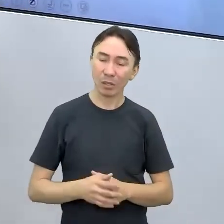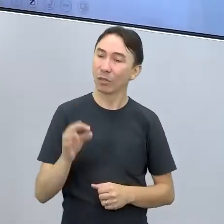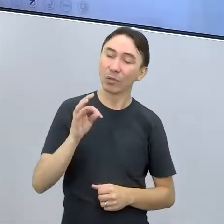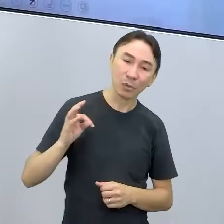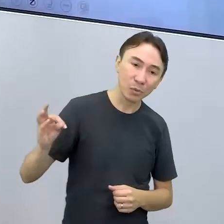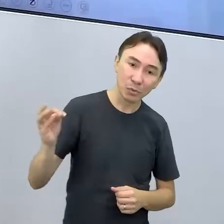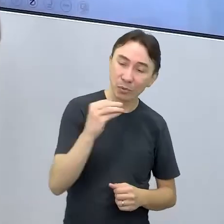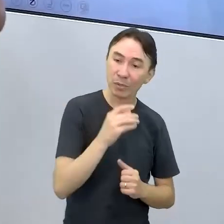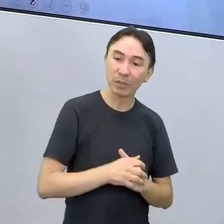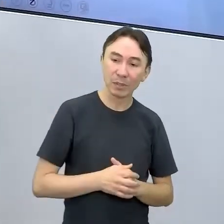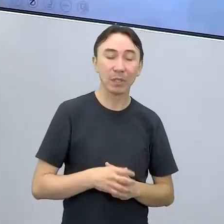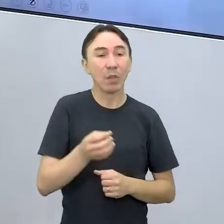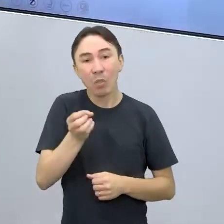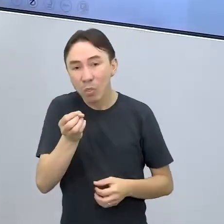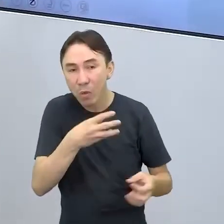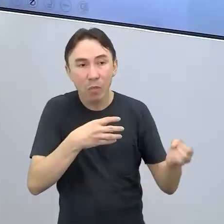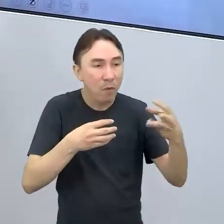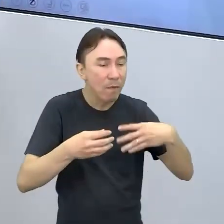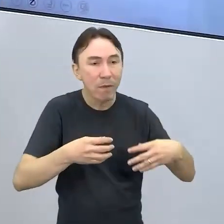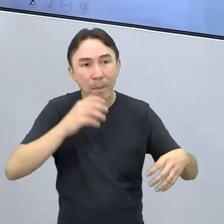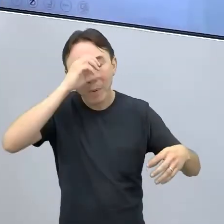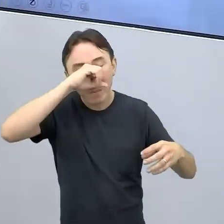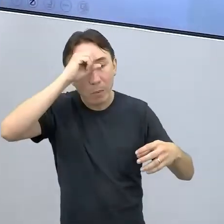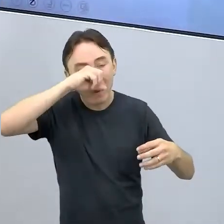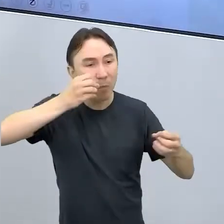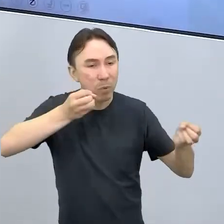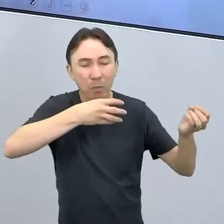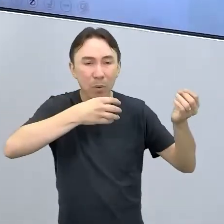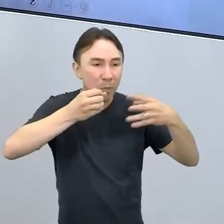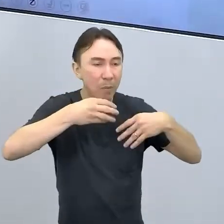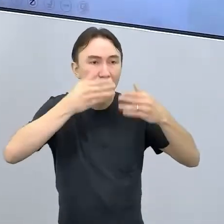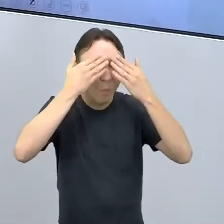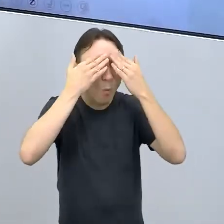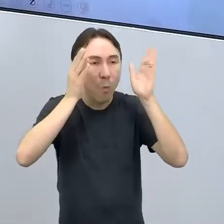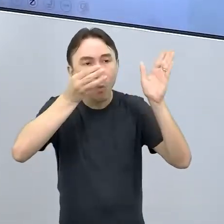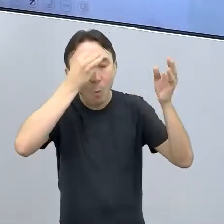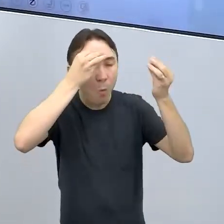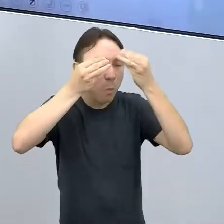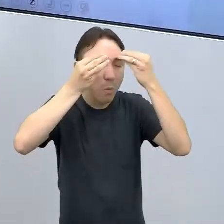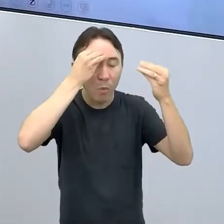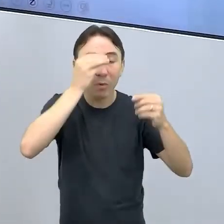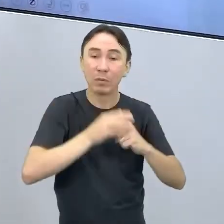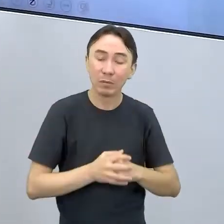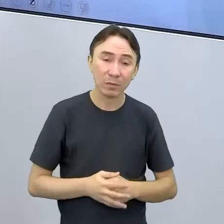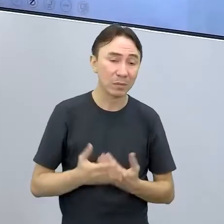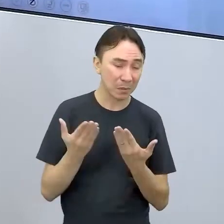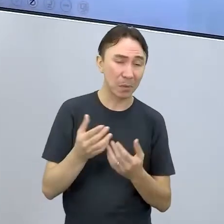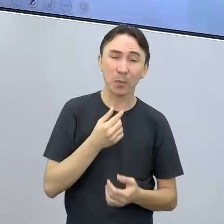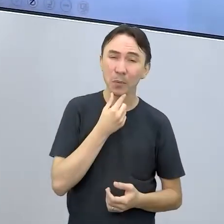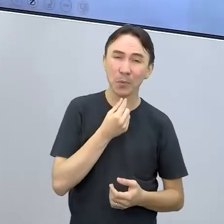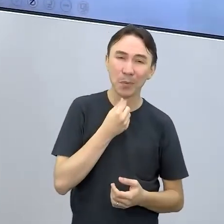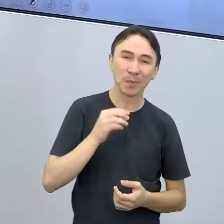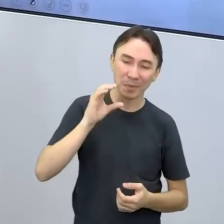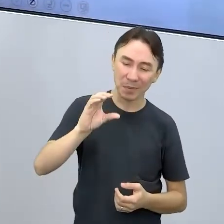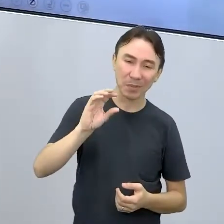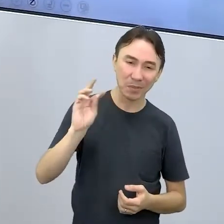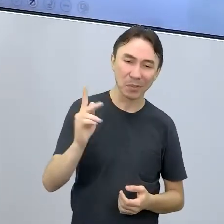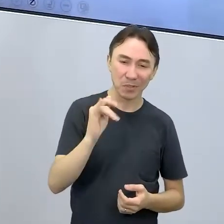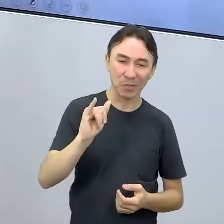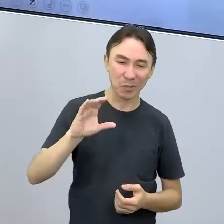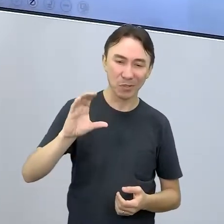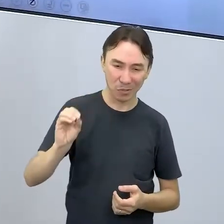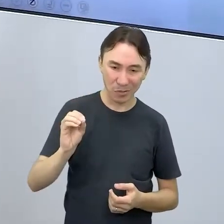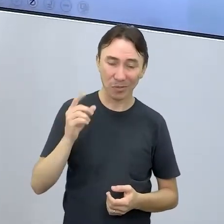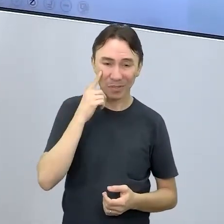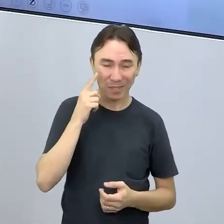aprendiam, buscavam conhecimento, principalmente o Chiquinho, né? Que era o dono da sorveteria. Mas vamos pontuar? Vamos dar uma olhadinha nisso?